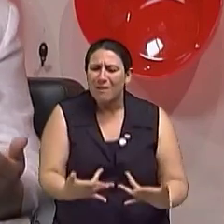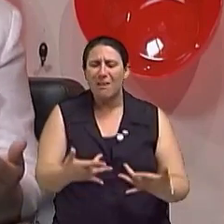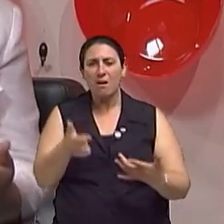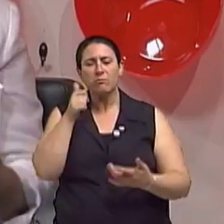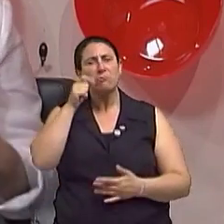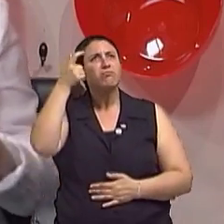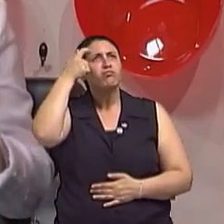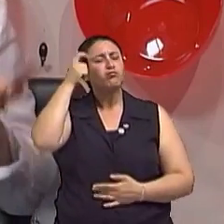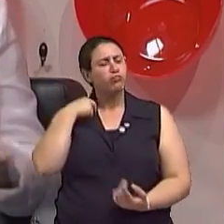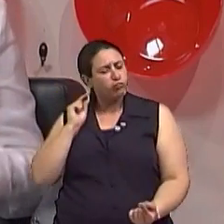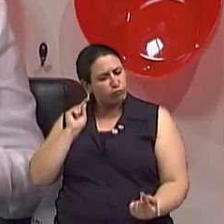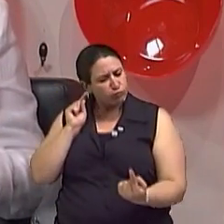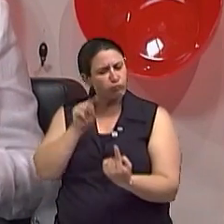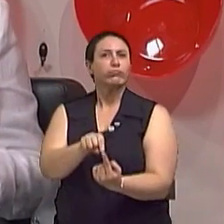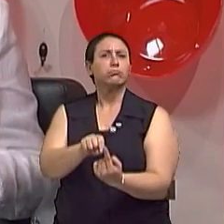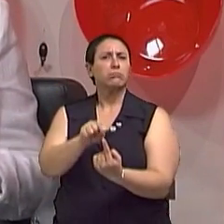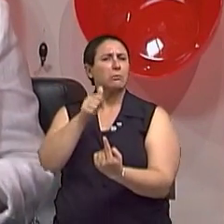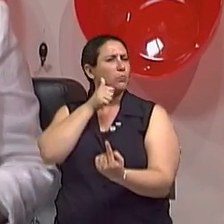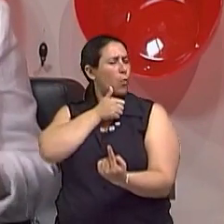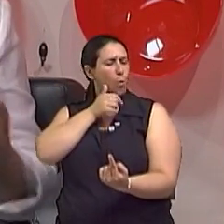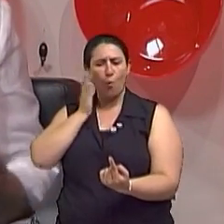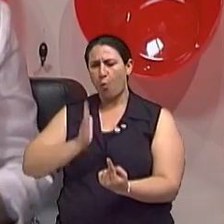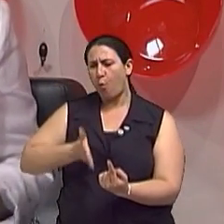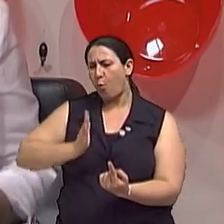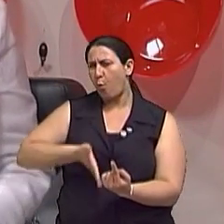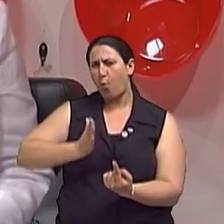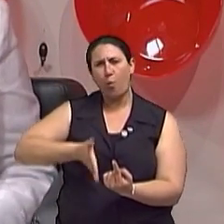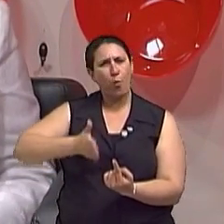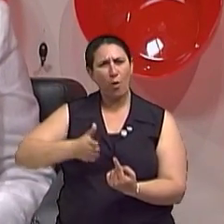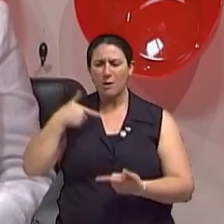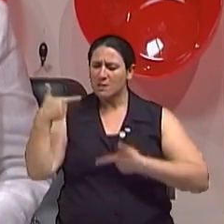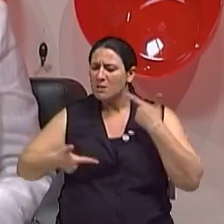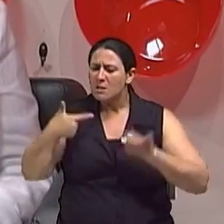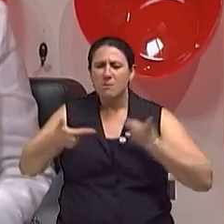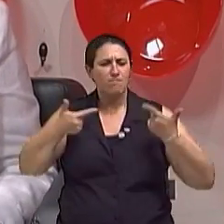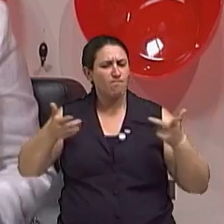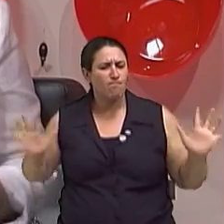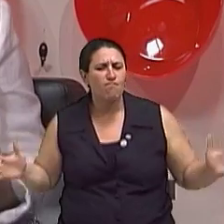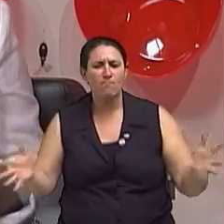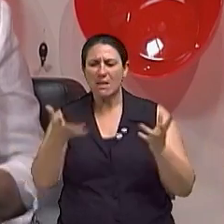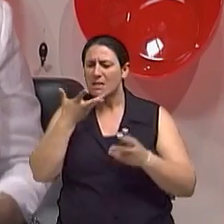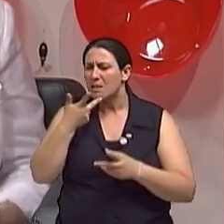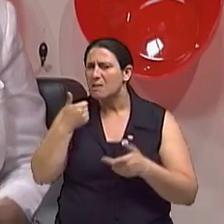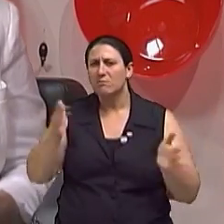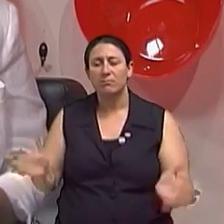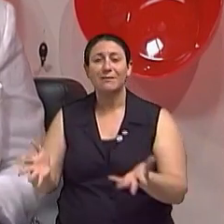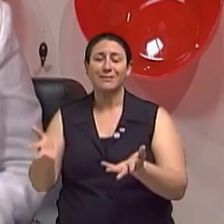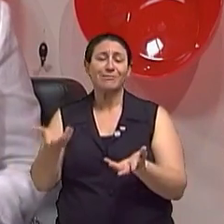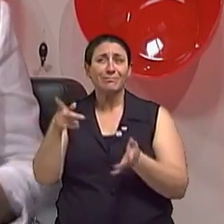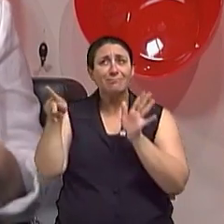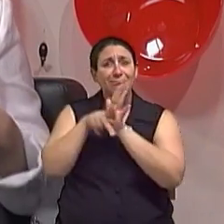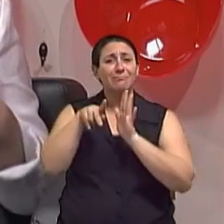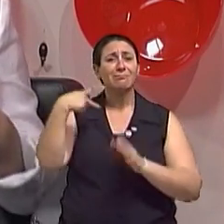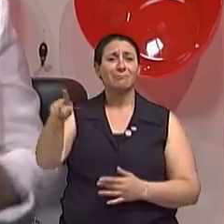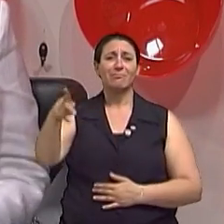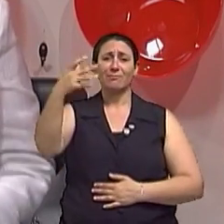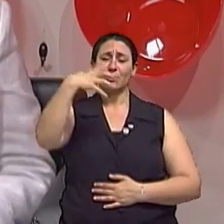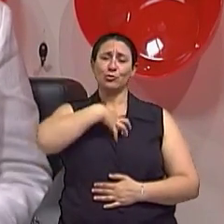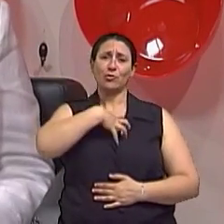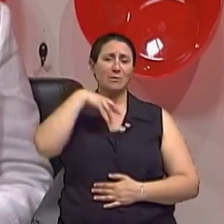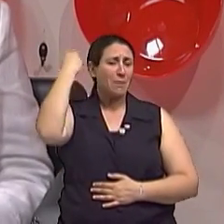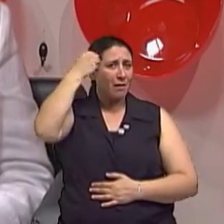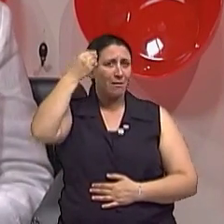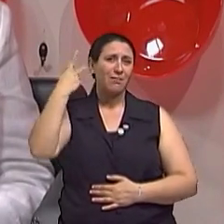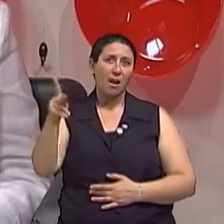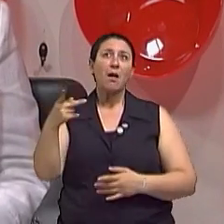tenho que fazer isso. E esse eu acho que é um traço bastante marcante dela, mas a experiência dela toda também é altamente